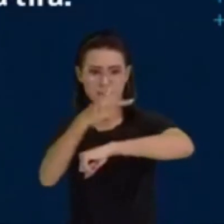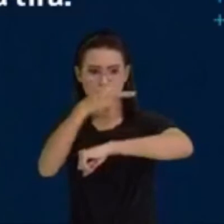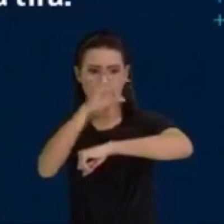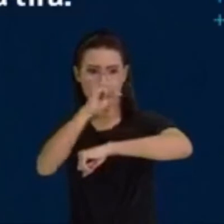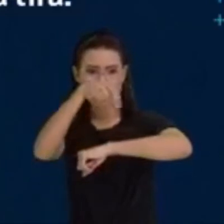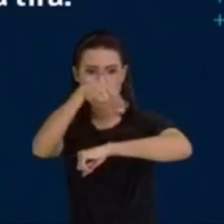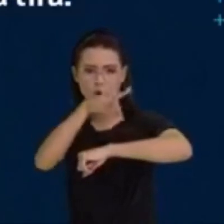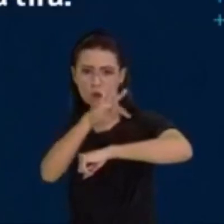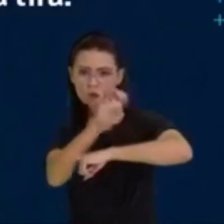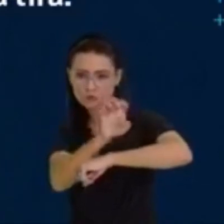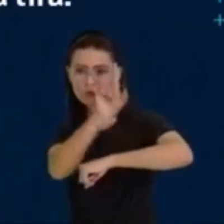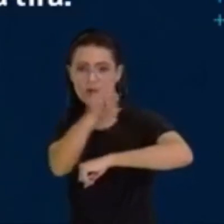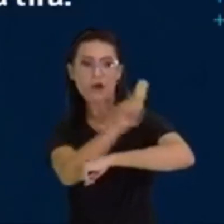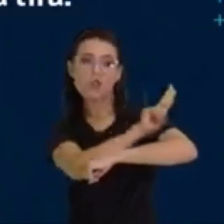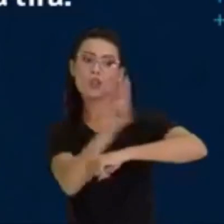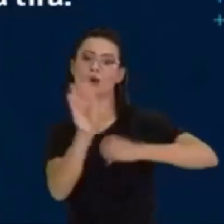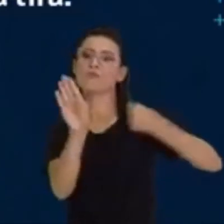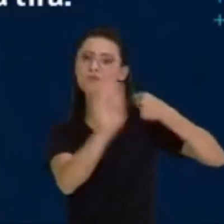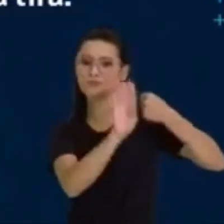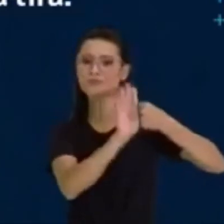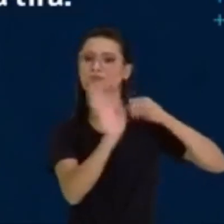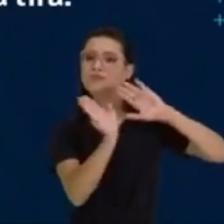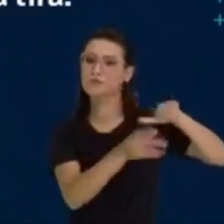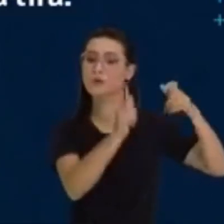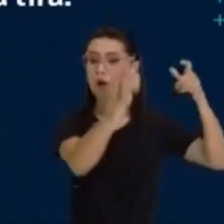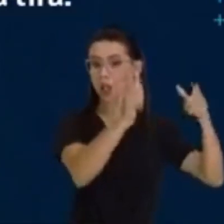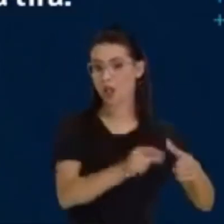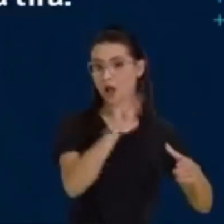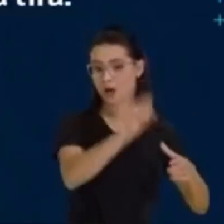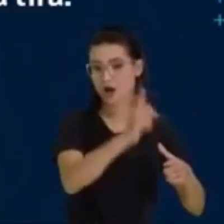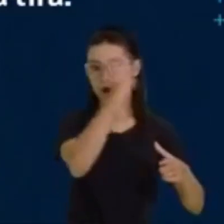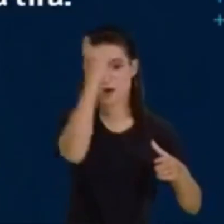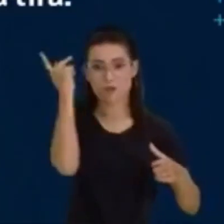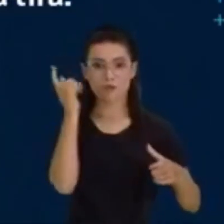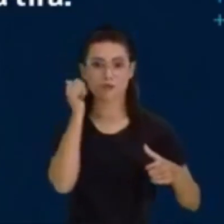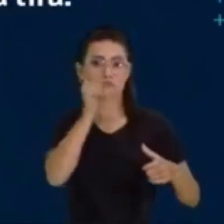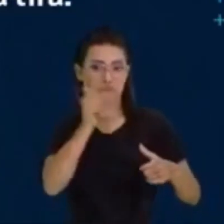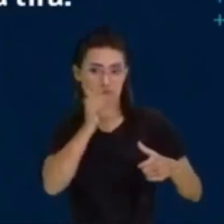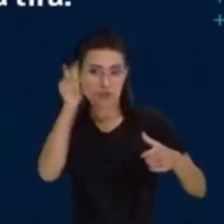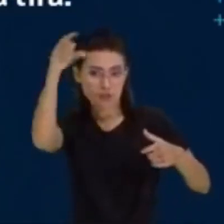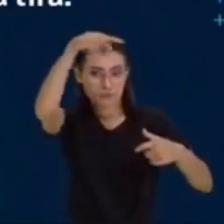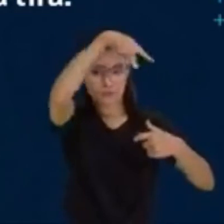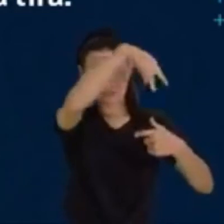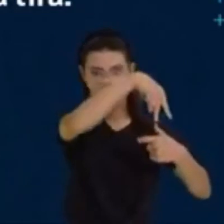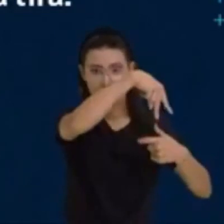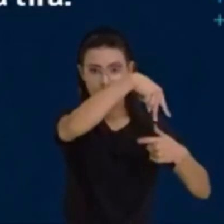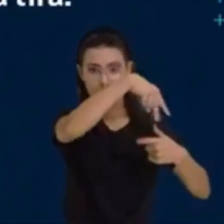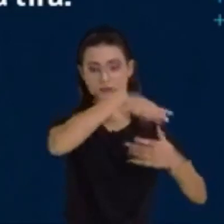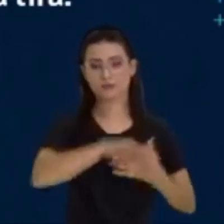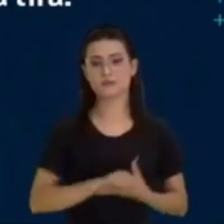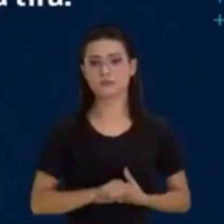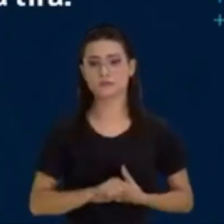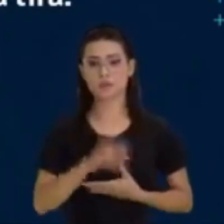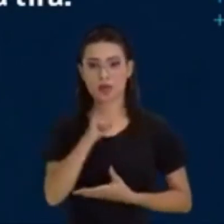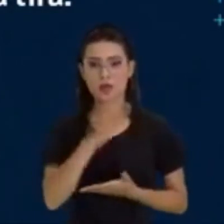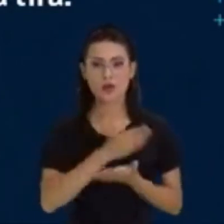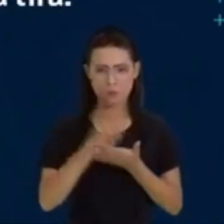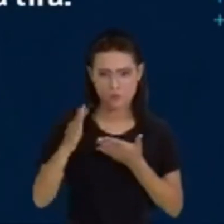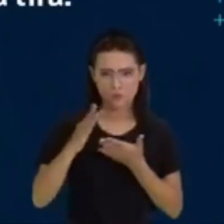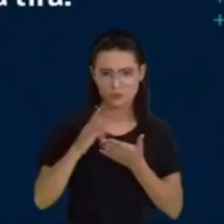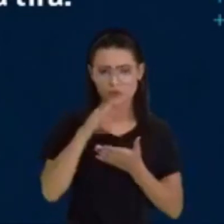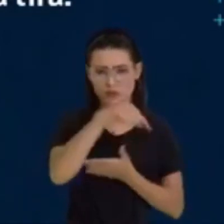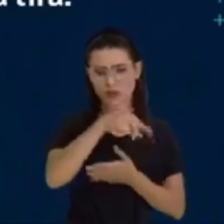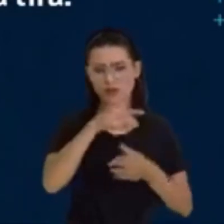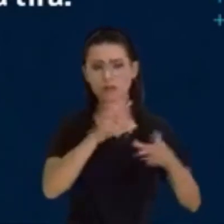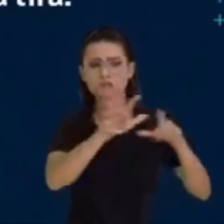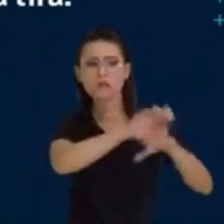local onde a matinta estava antes de iniciarmos a leitura da tira. A matinta poderia